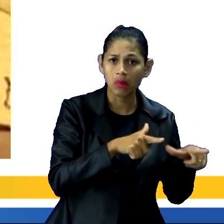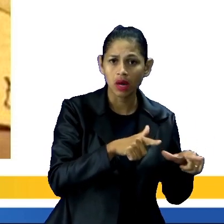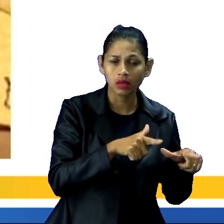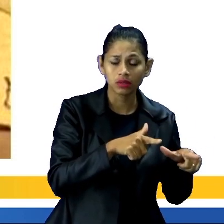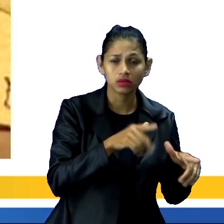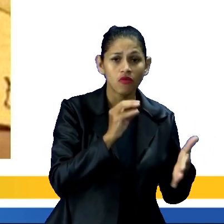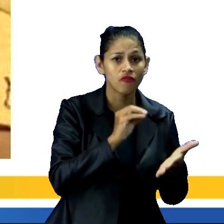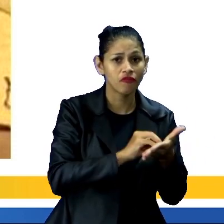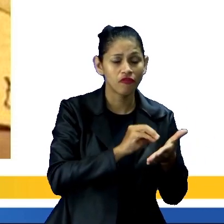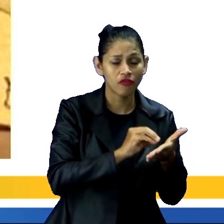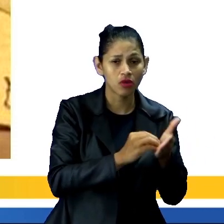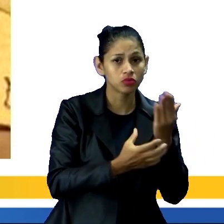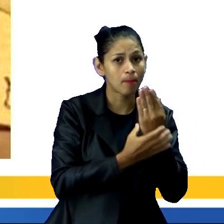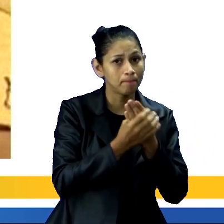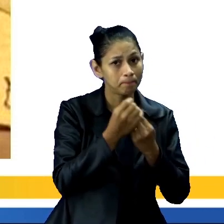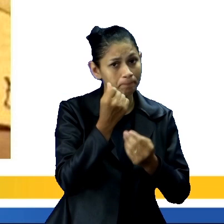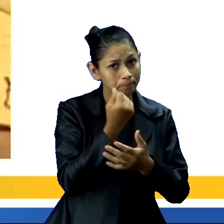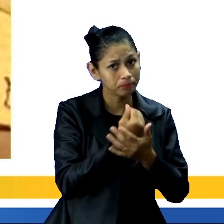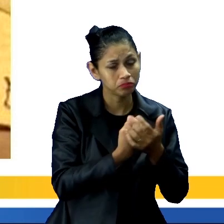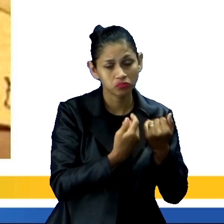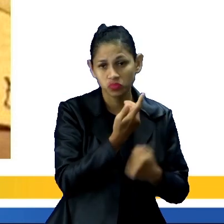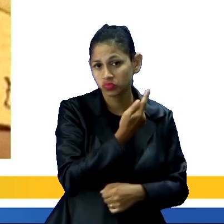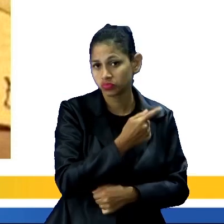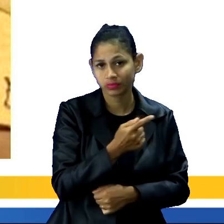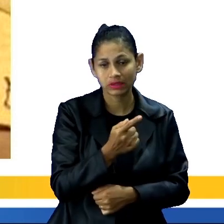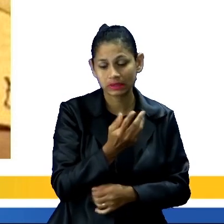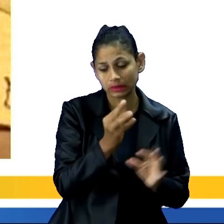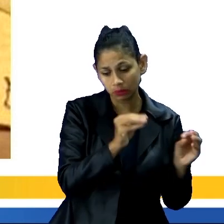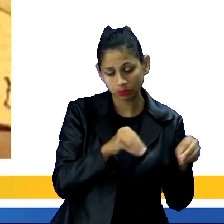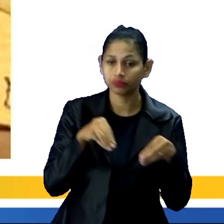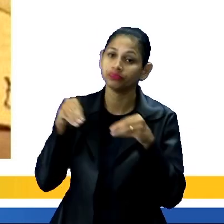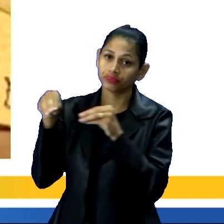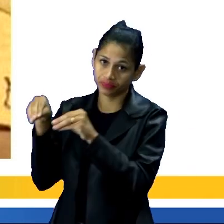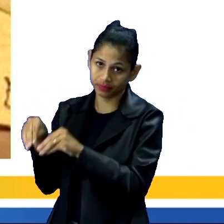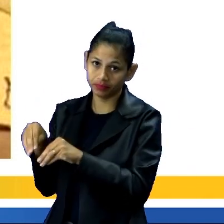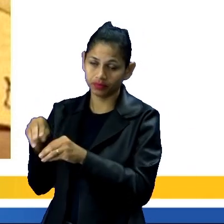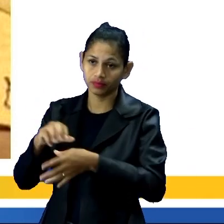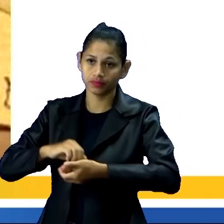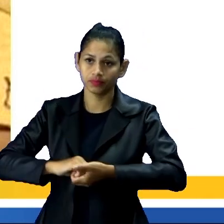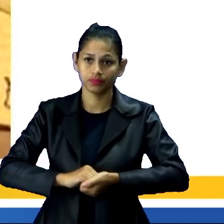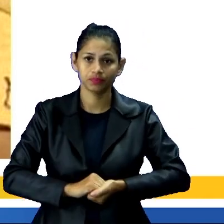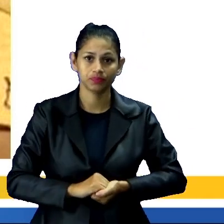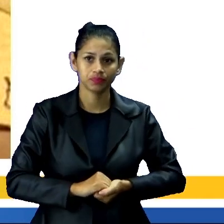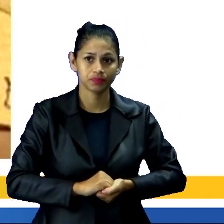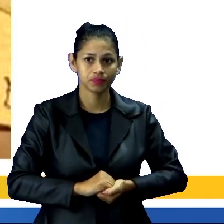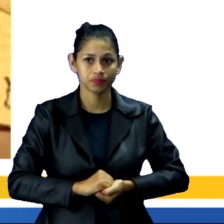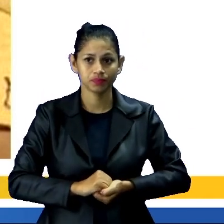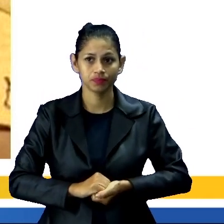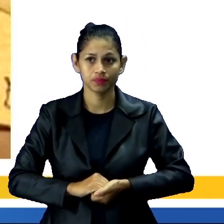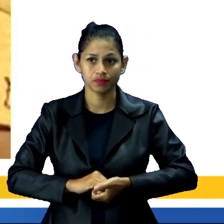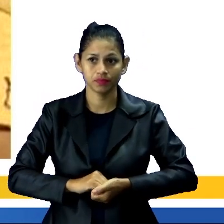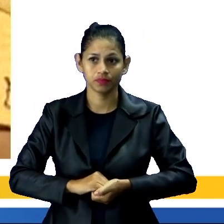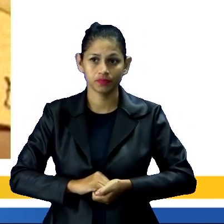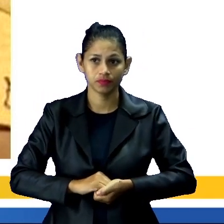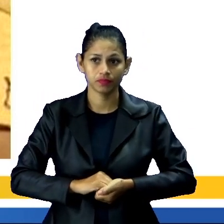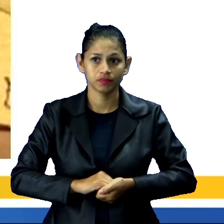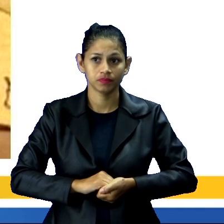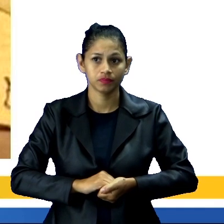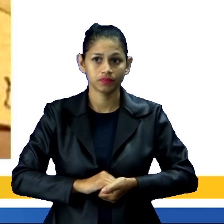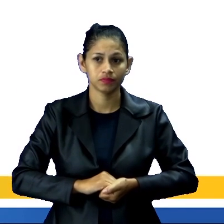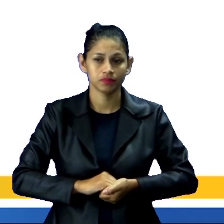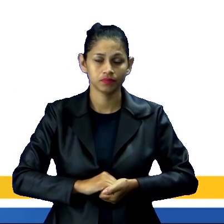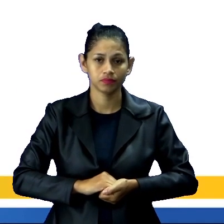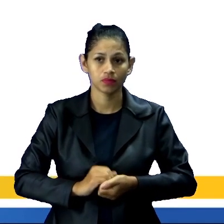Então, eles deixam o campo para vir para a cidade aí, em busca de melhores empregos. Bem, vocês estão observando aí?